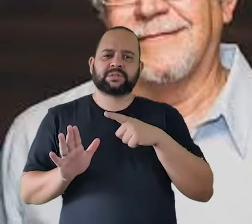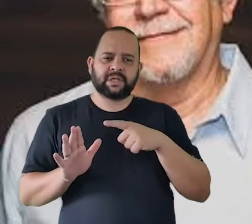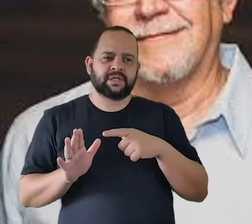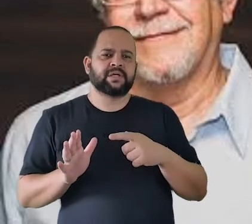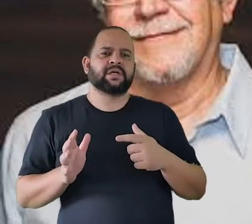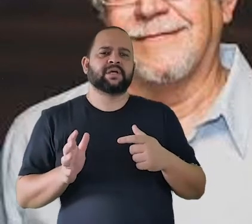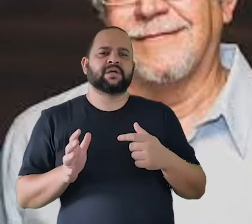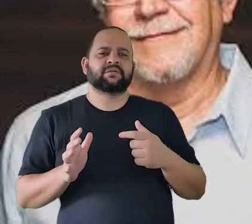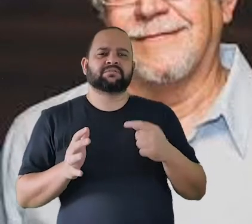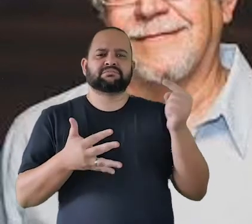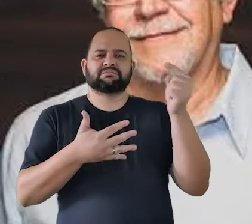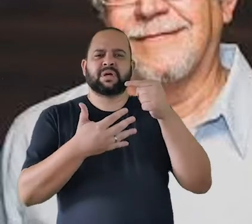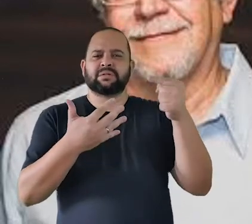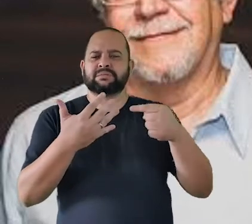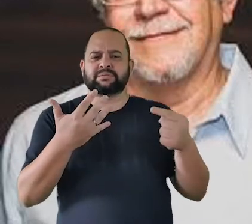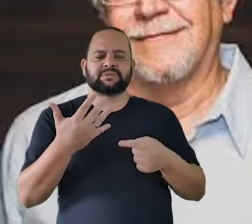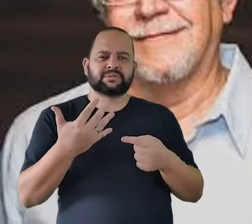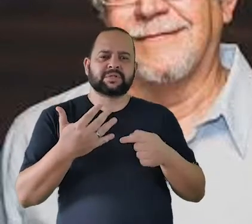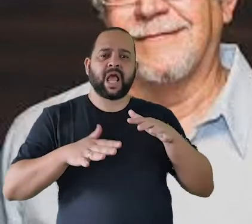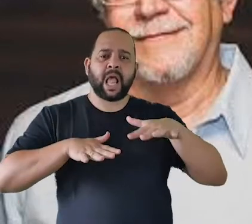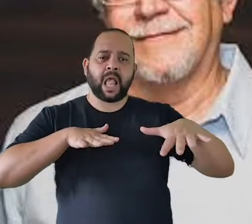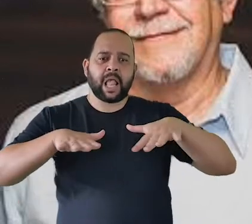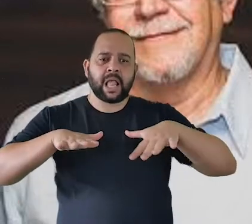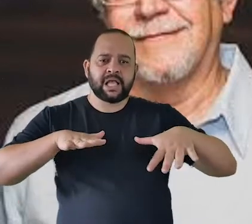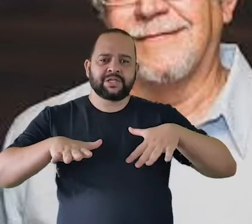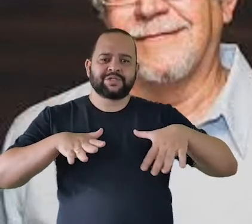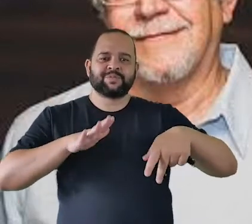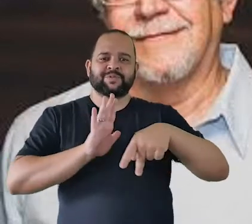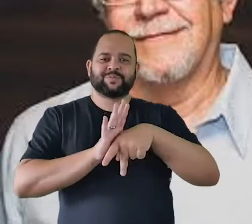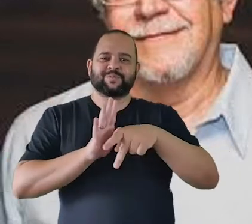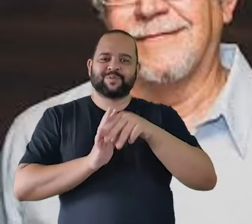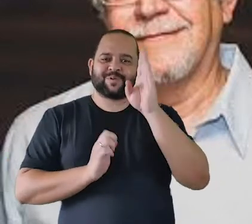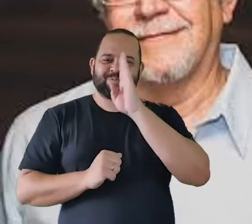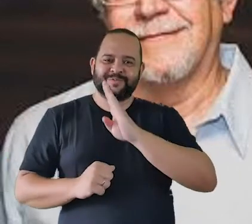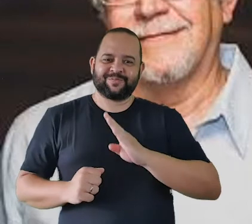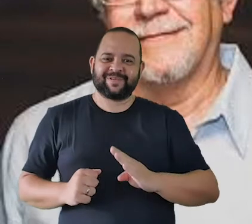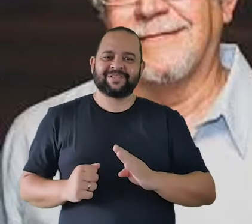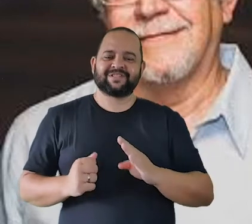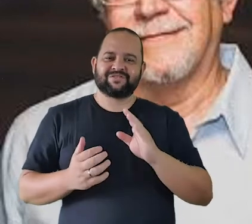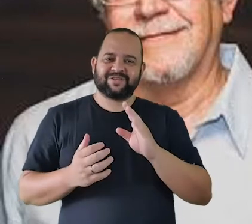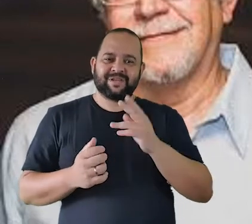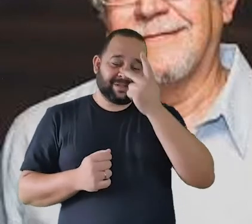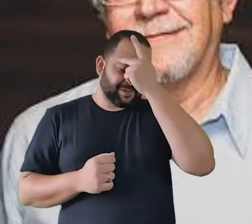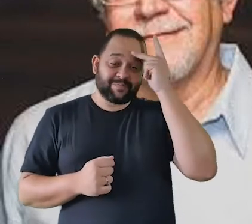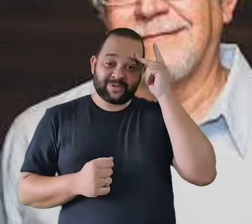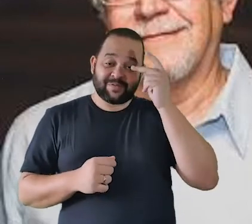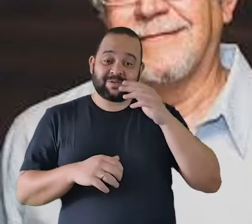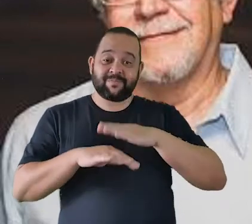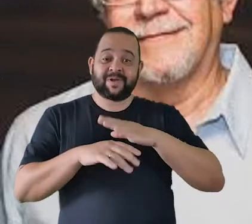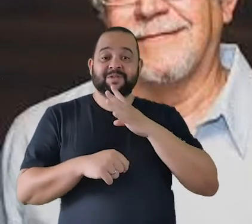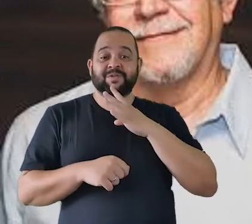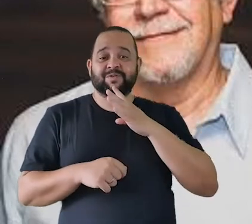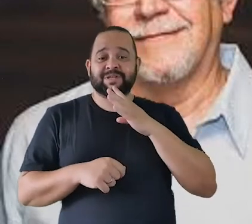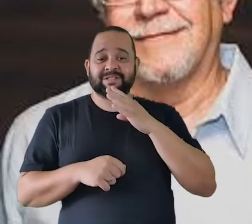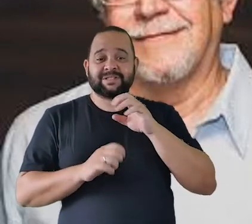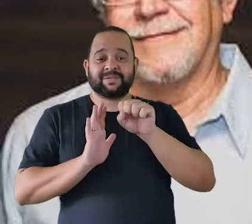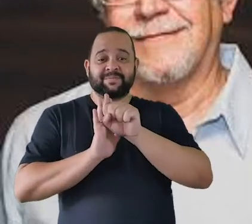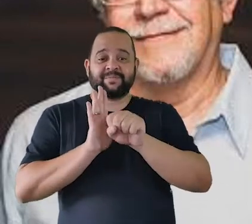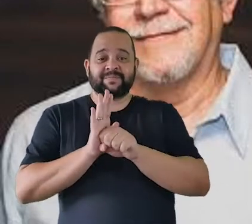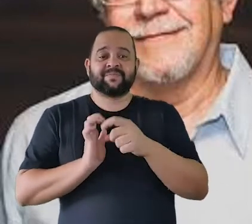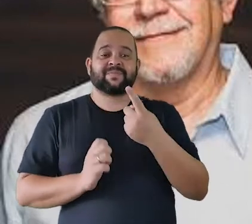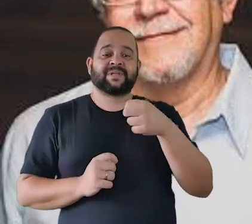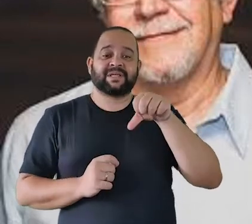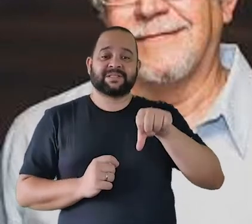Tango, tem o Machixe, tem o Lundu, tem os ritmos característicos dos compositores populares do século